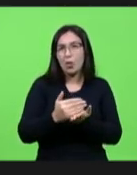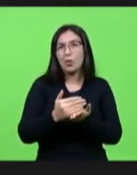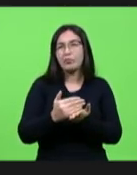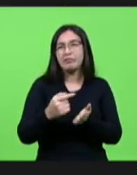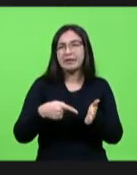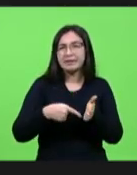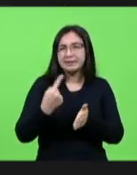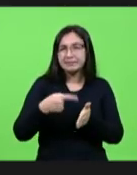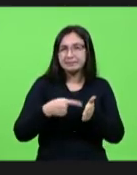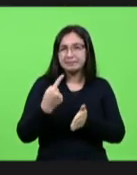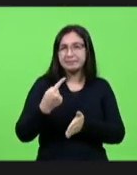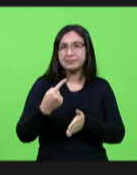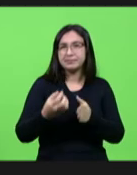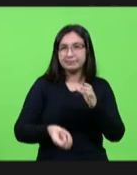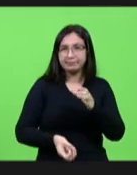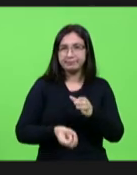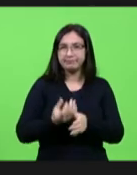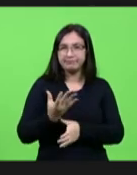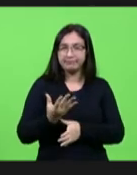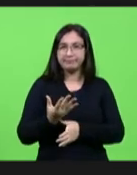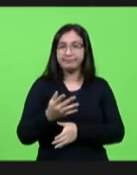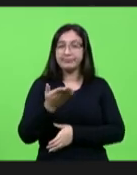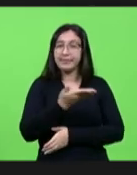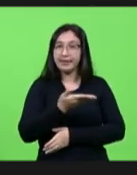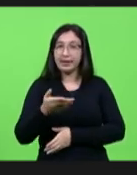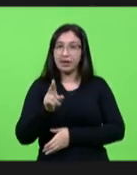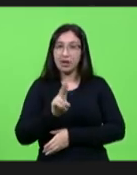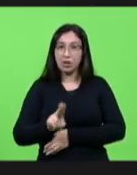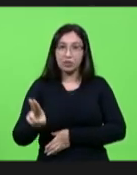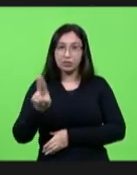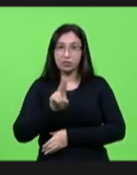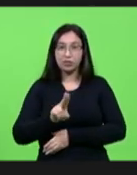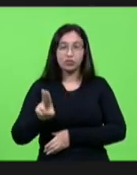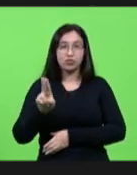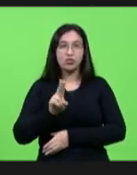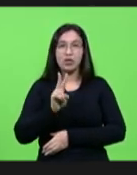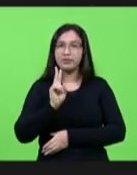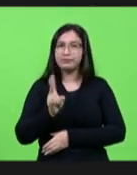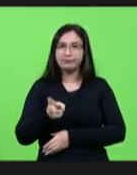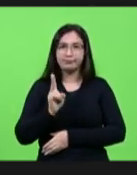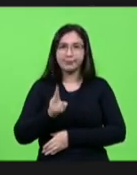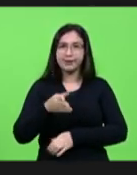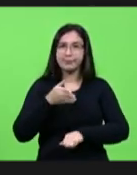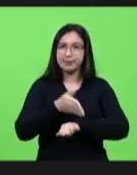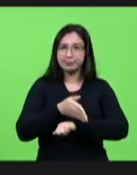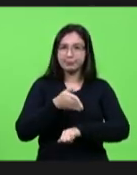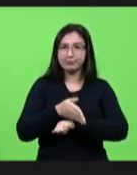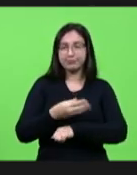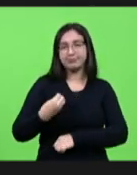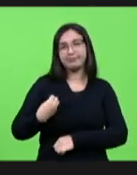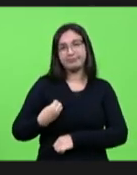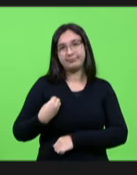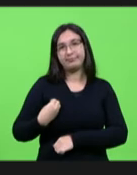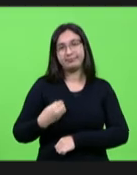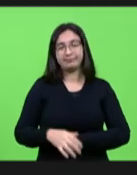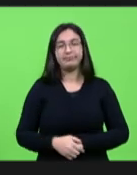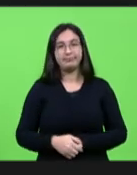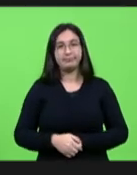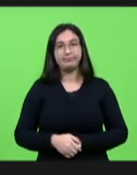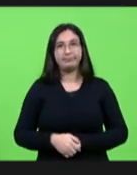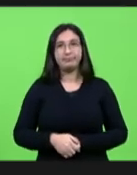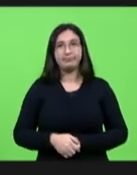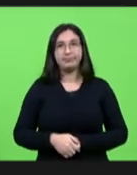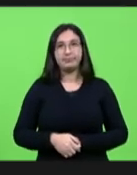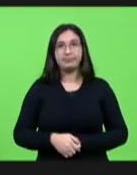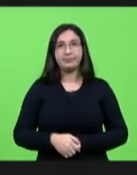em que ela foi criada os usuários estiveram presentes e estão presentes